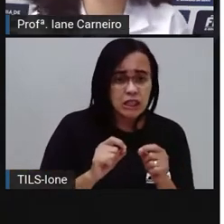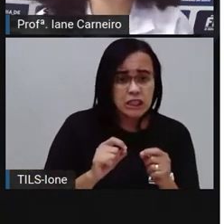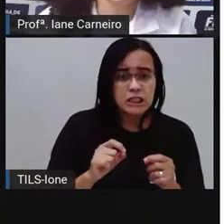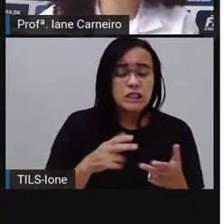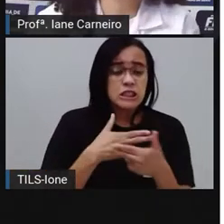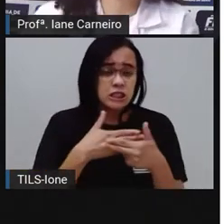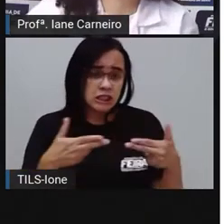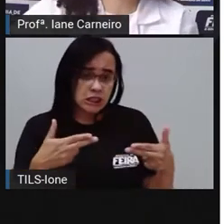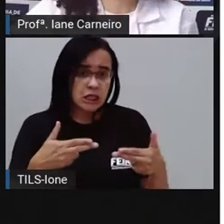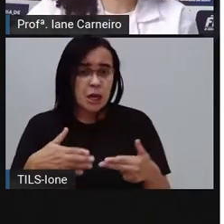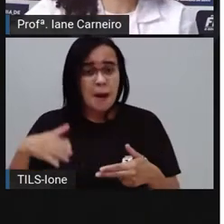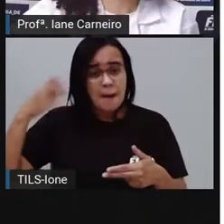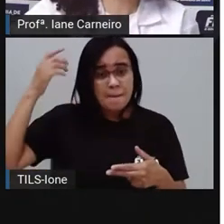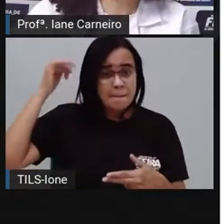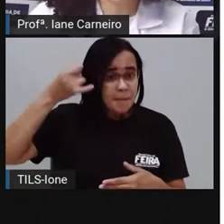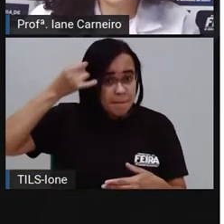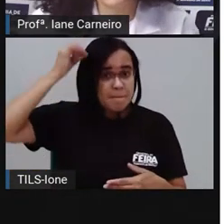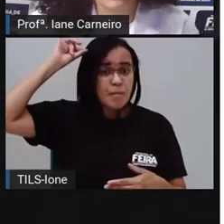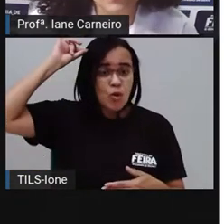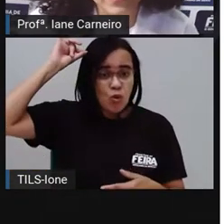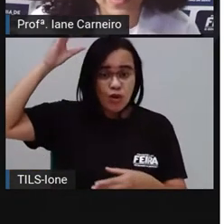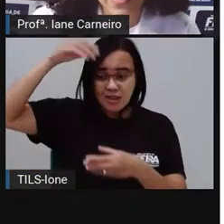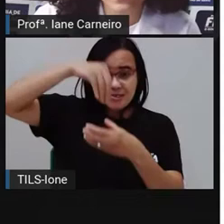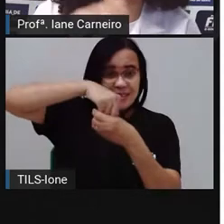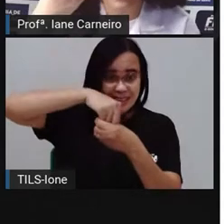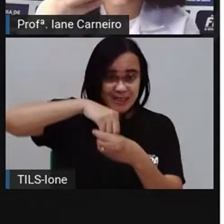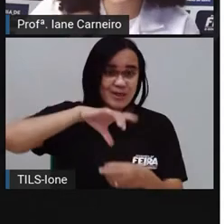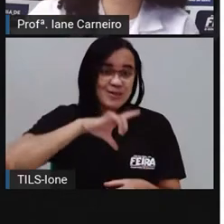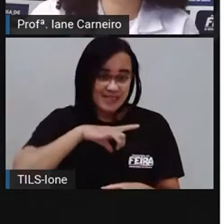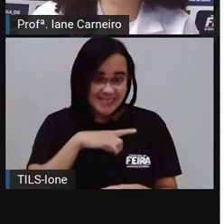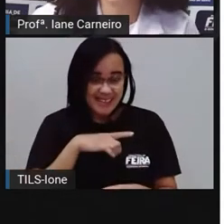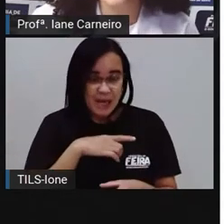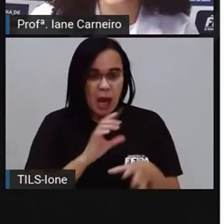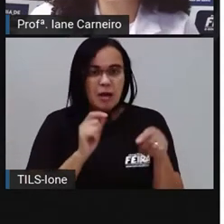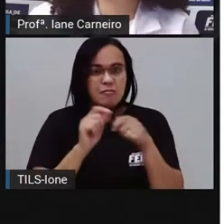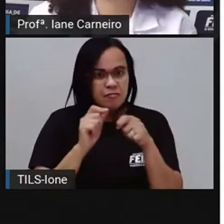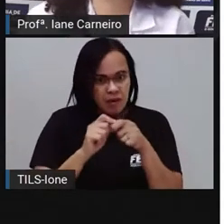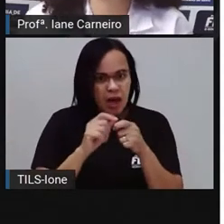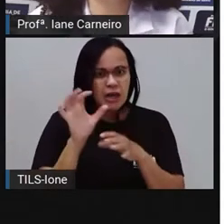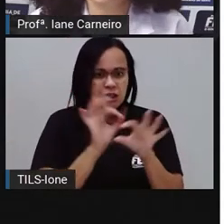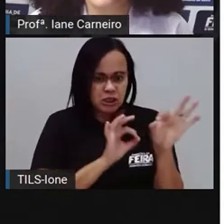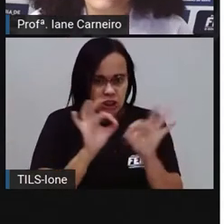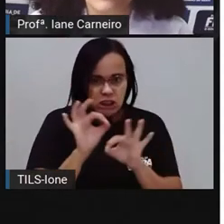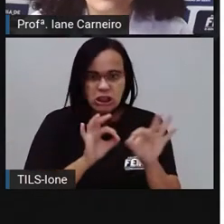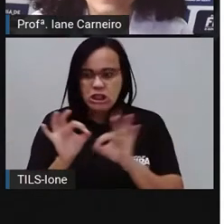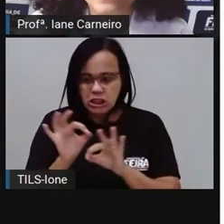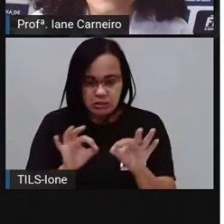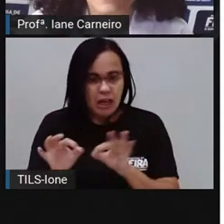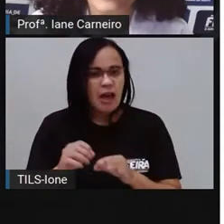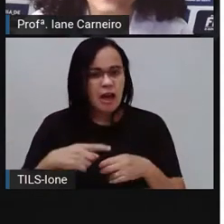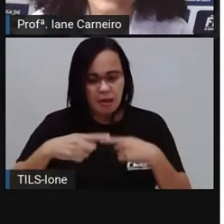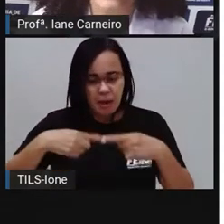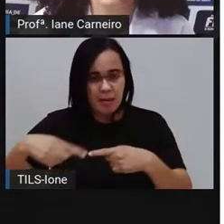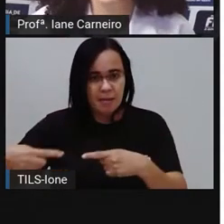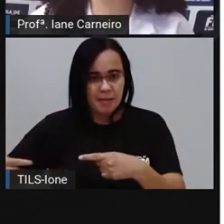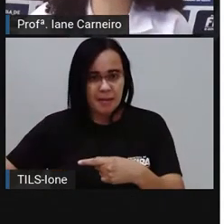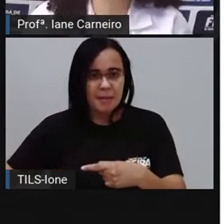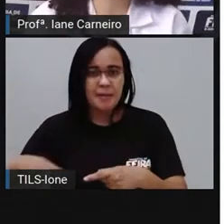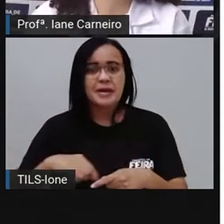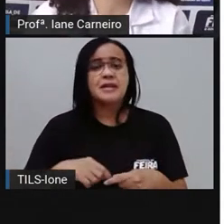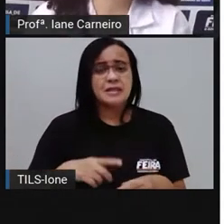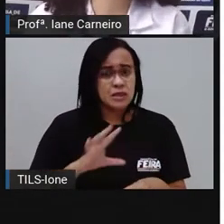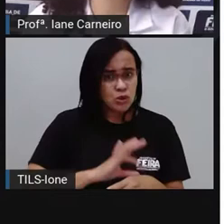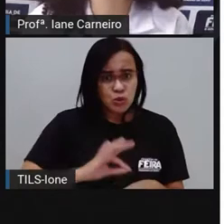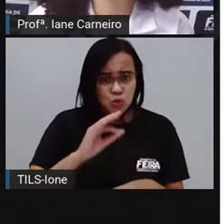que estão dentro, os órgãos do boi, né? Aquelas partezinhas lá da tripa, ó. Essa parte aqui é a tripa do